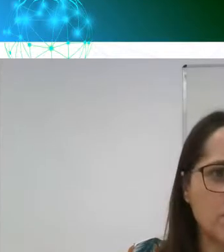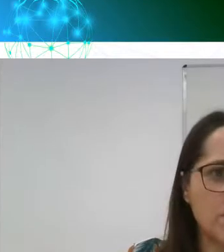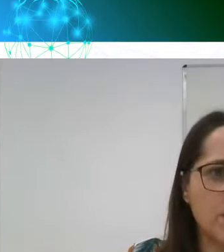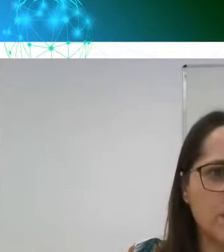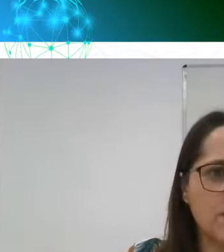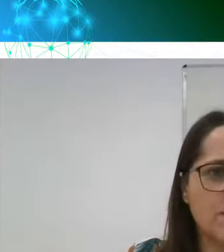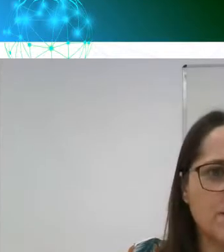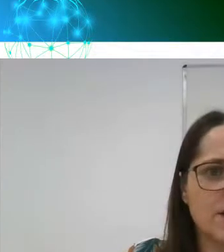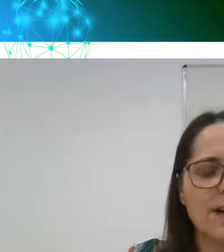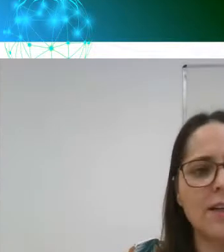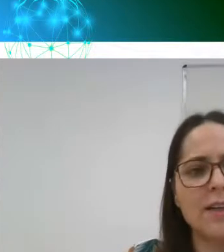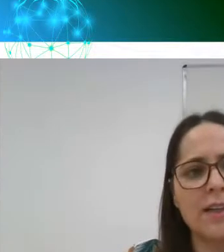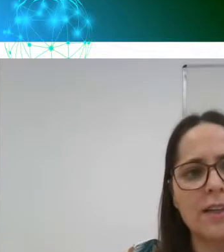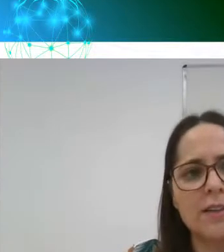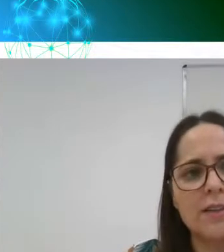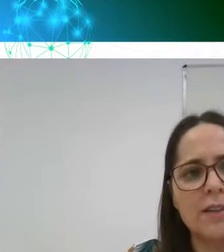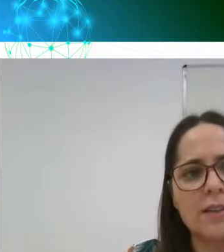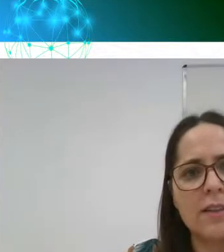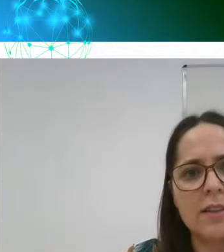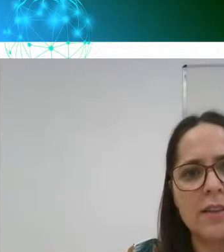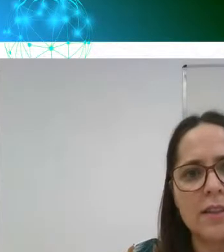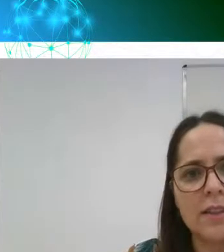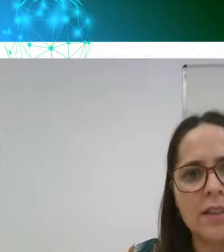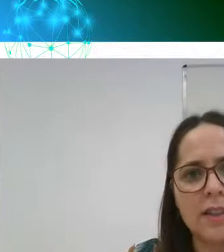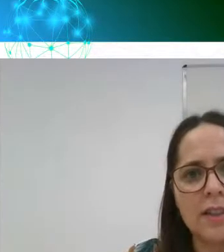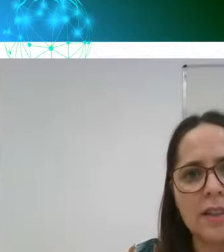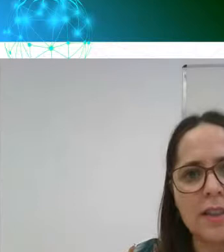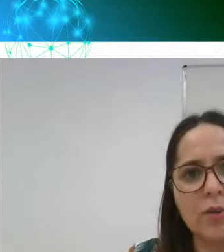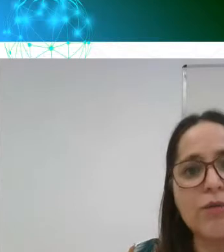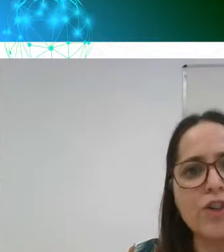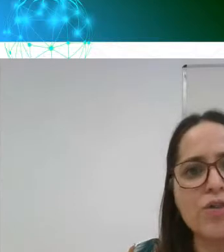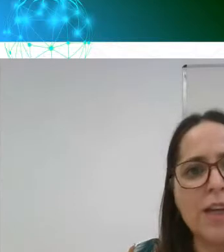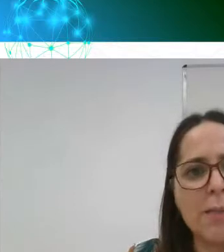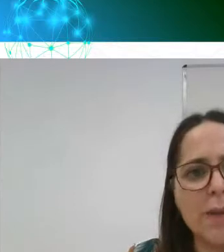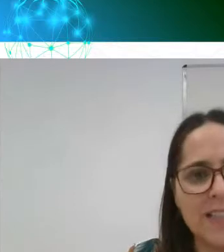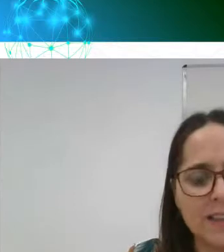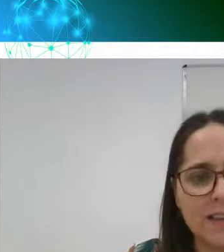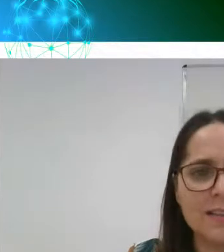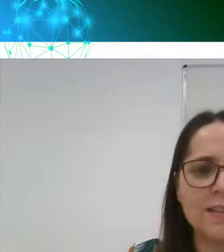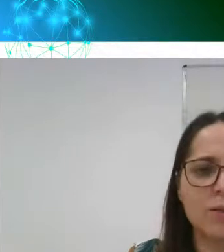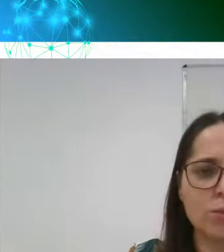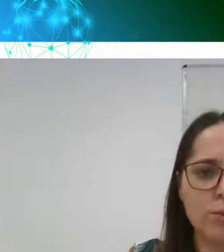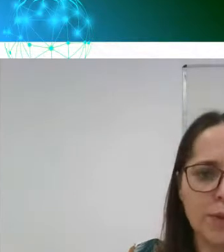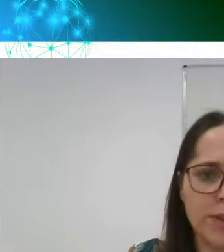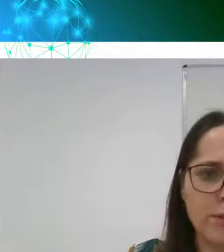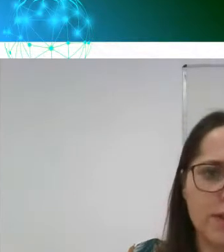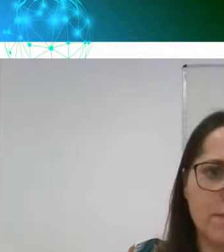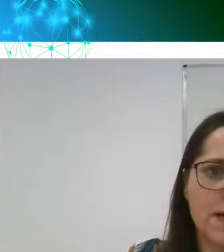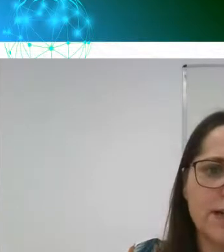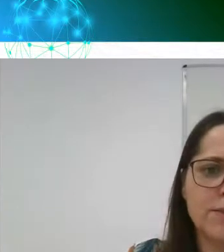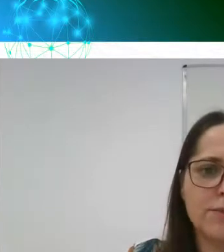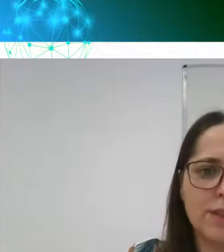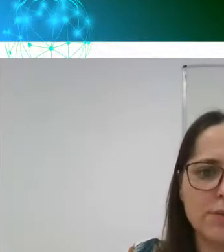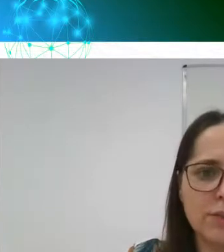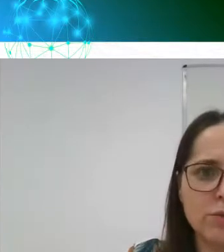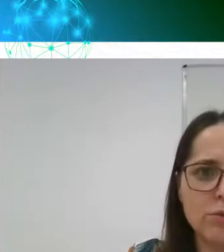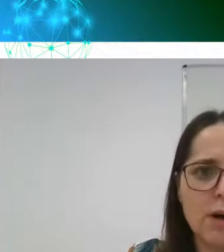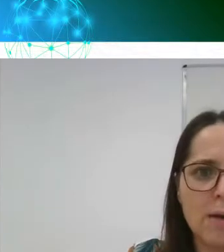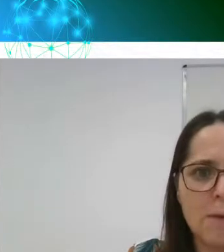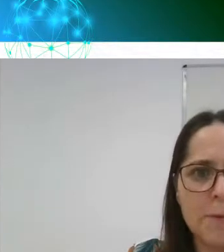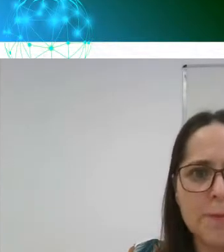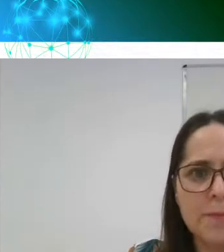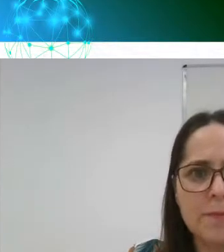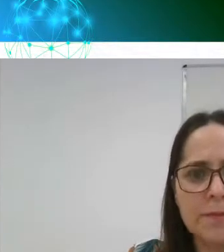conseguimos também nem acessar aí o vídeo de apresentação do primeiro trabalho, fila